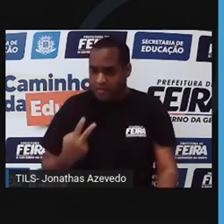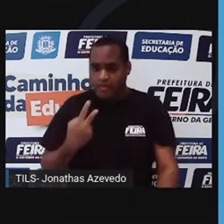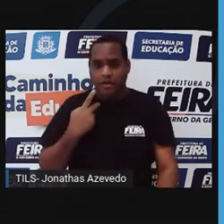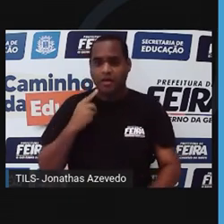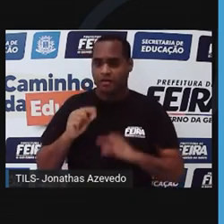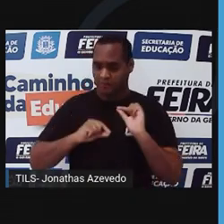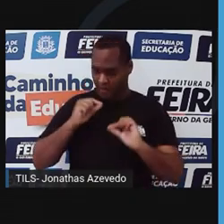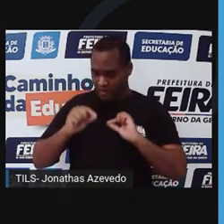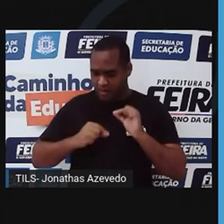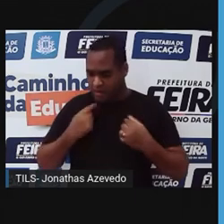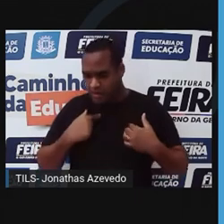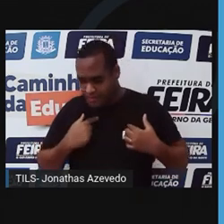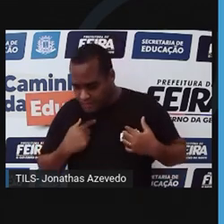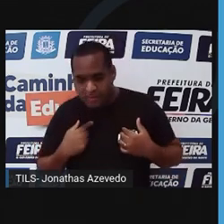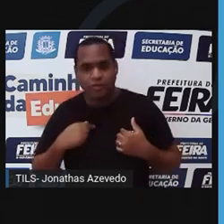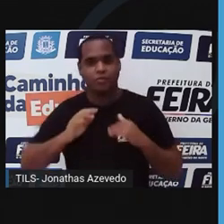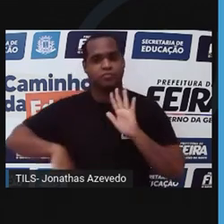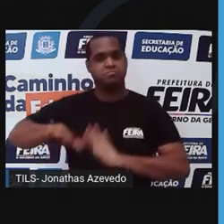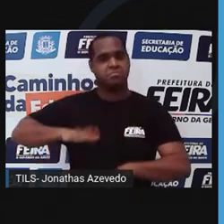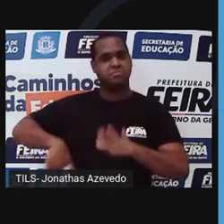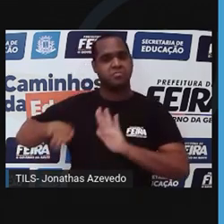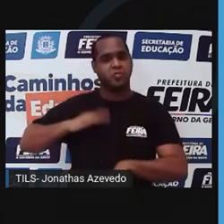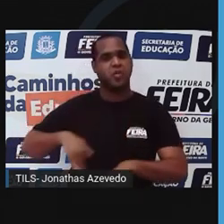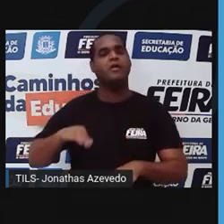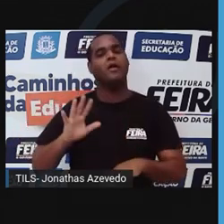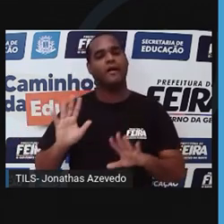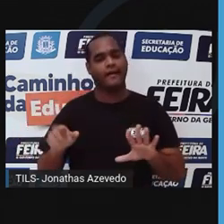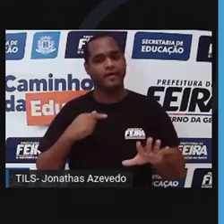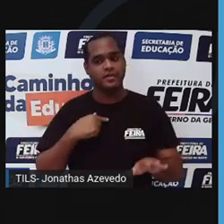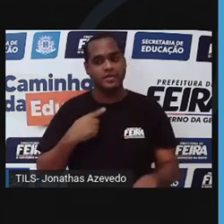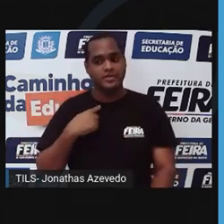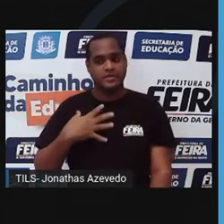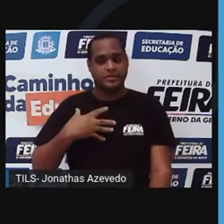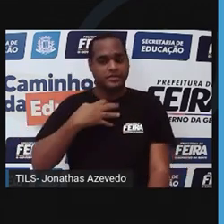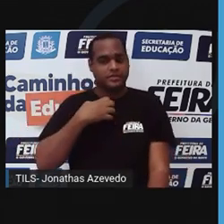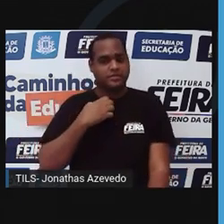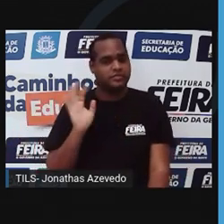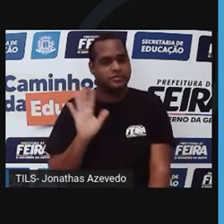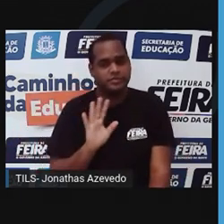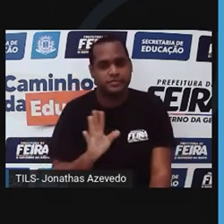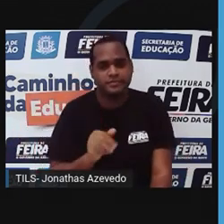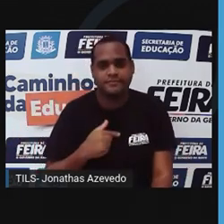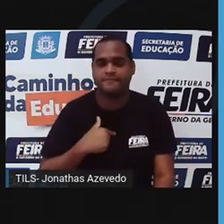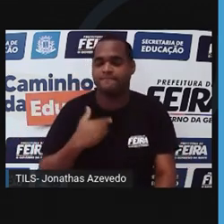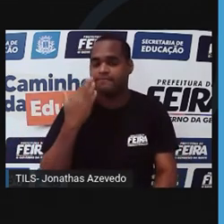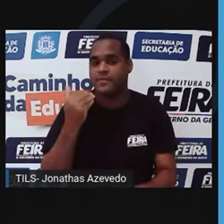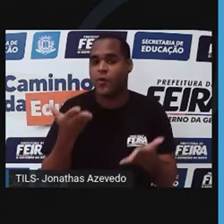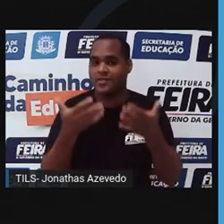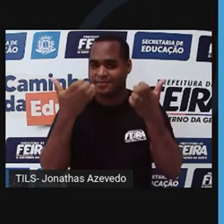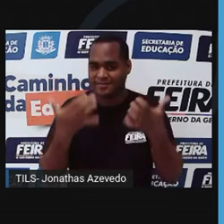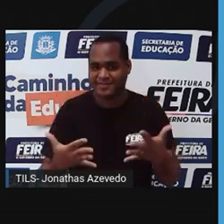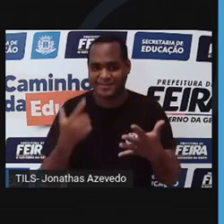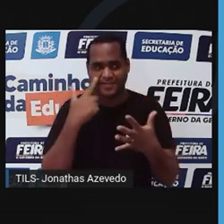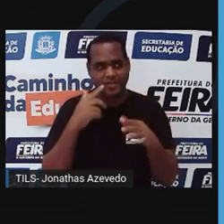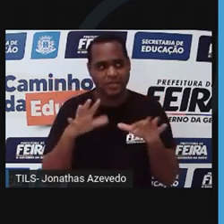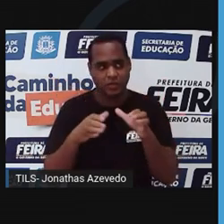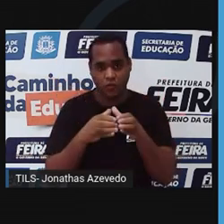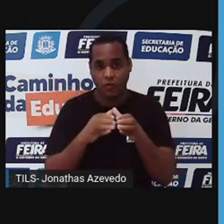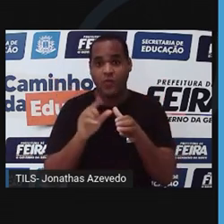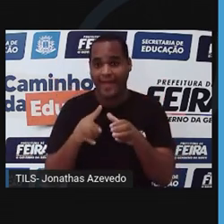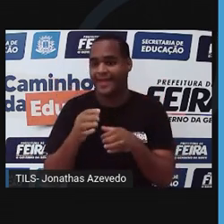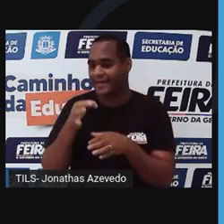O que é isso? Ufa! Espero que estas não sejam carnívoras. Bom, hoje eu vim falar sobre um grupo de